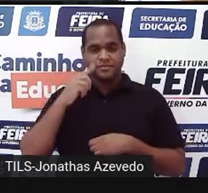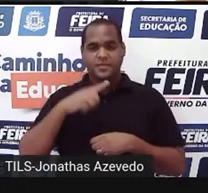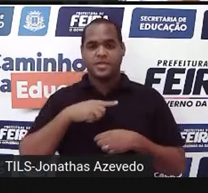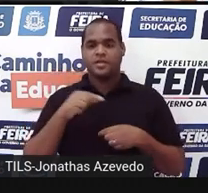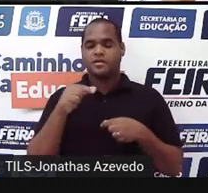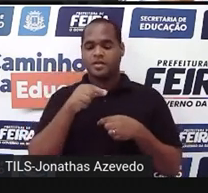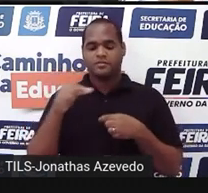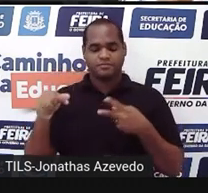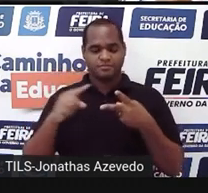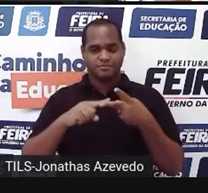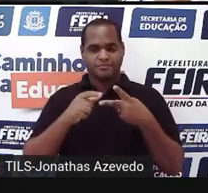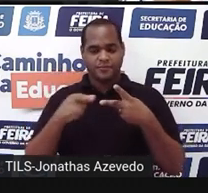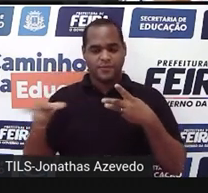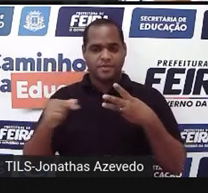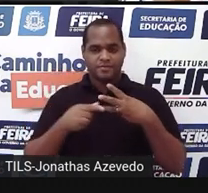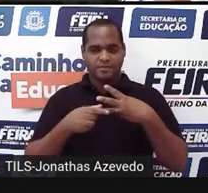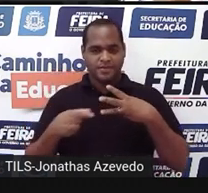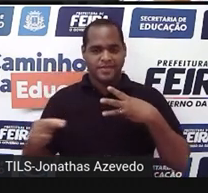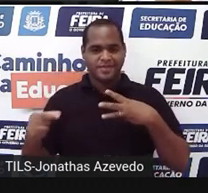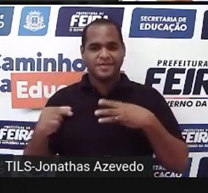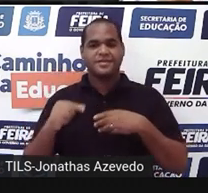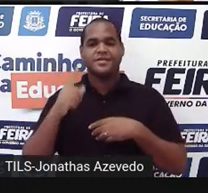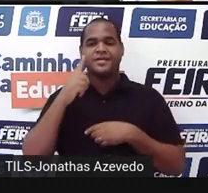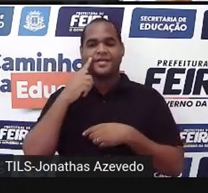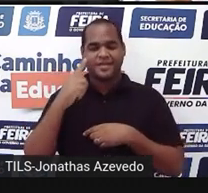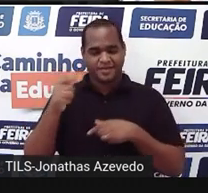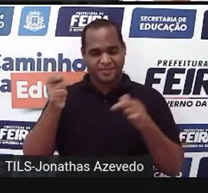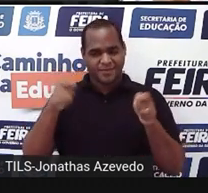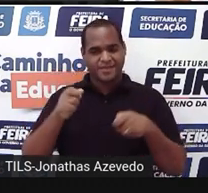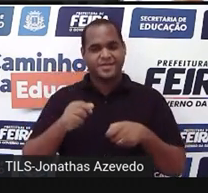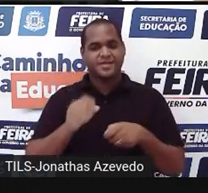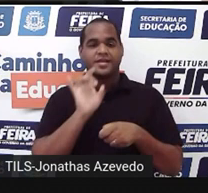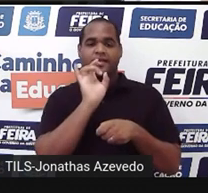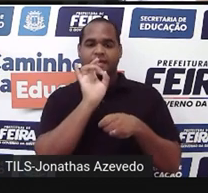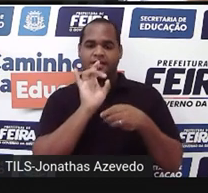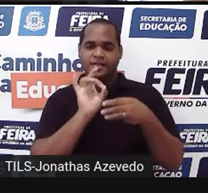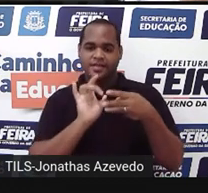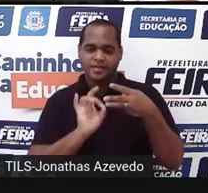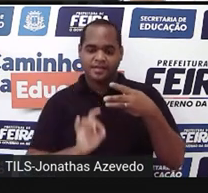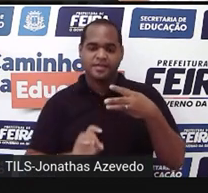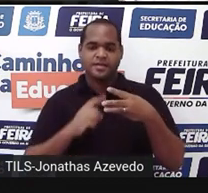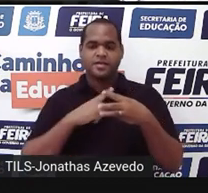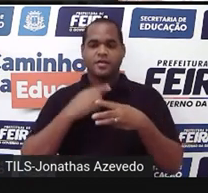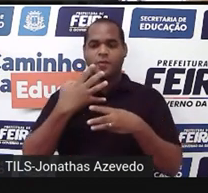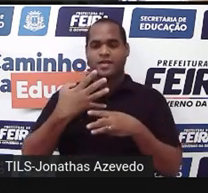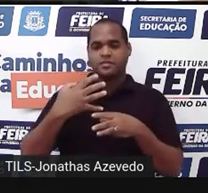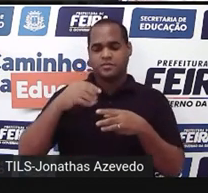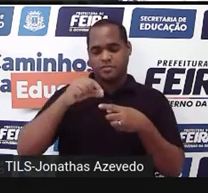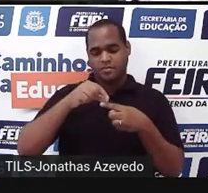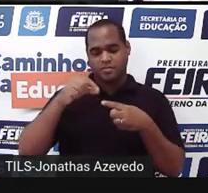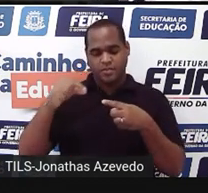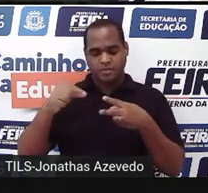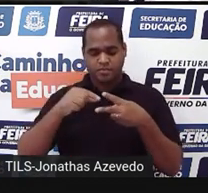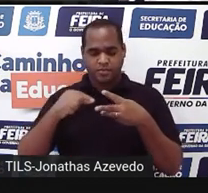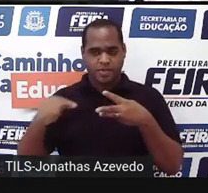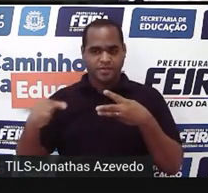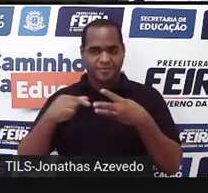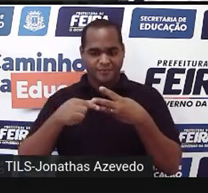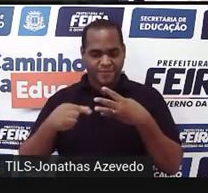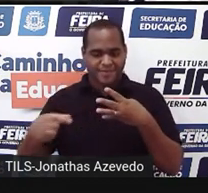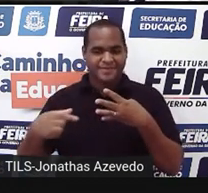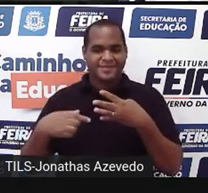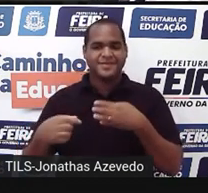três fileiras. E cada uma dessas fileiras tem quatro cubinhos. Olha só as fileiras.